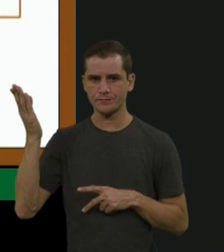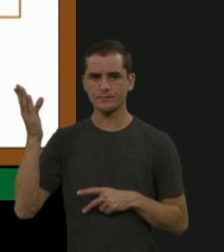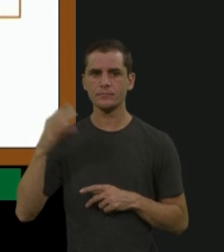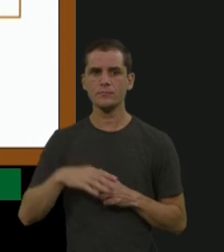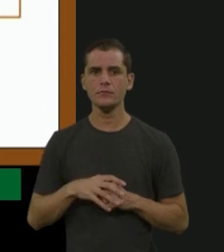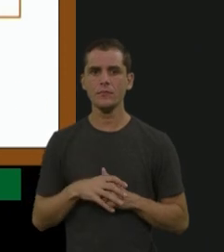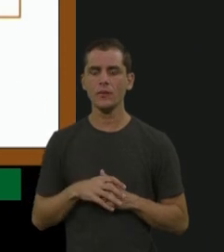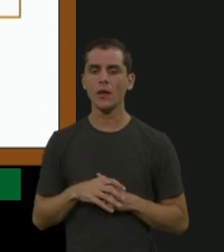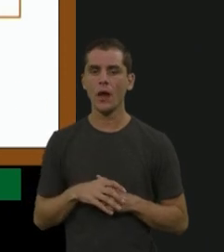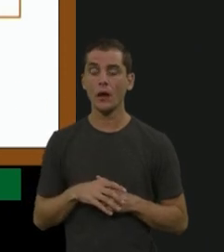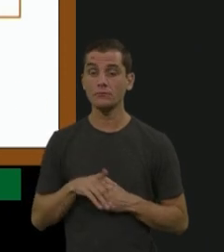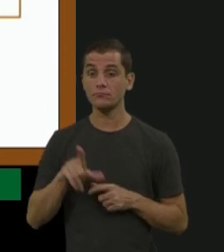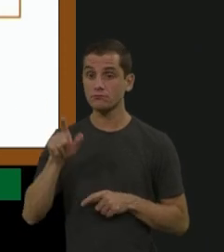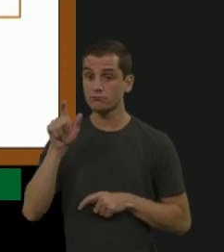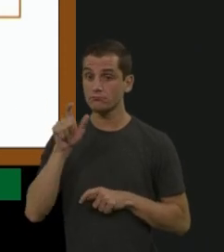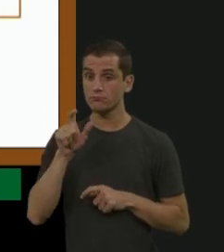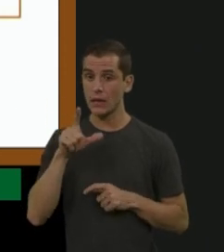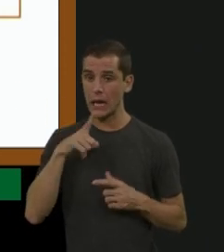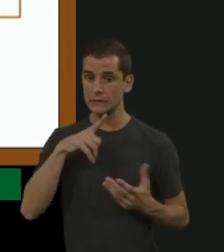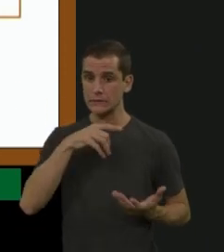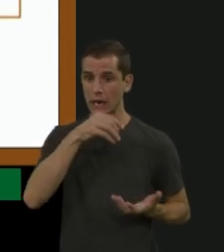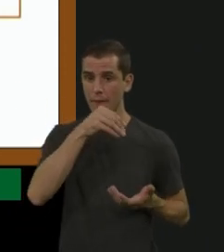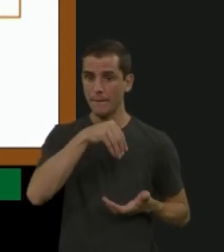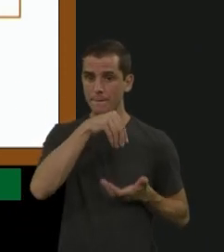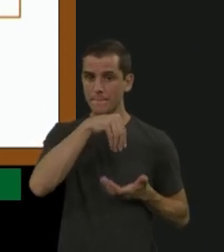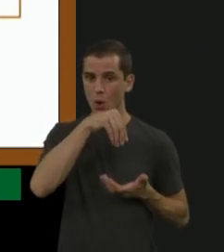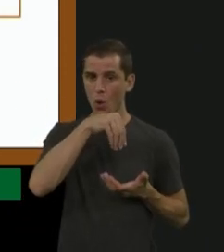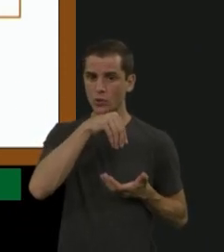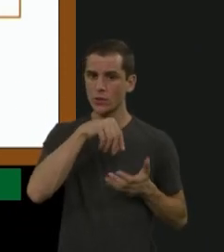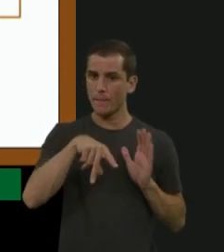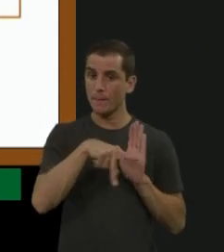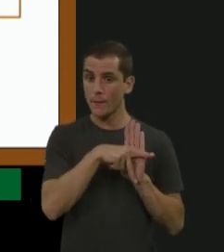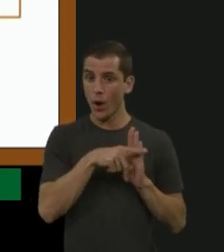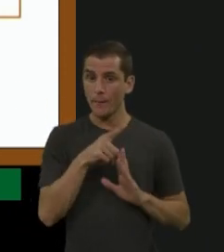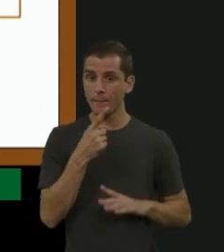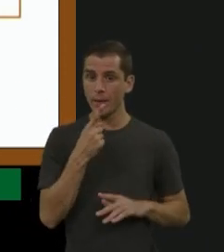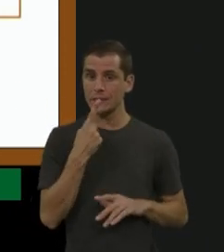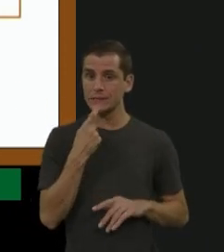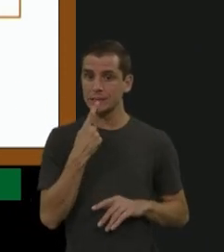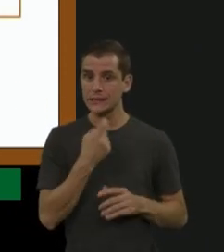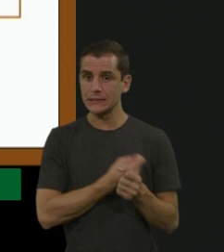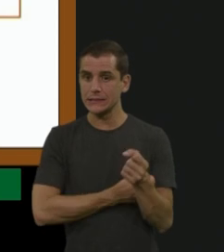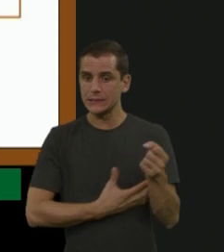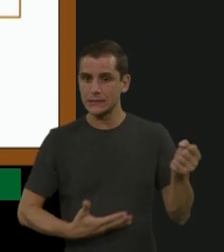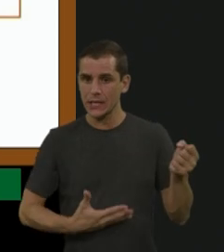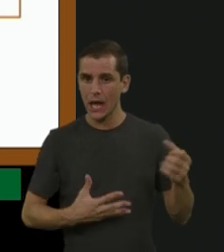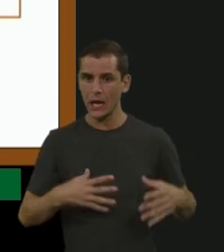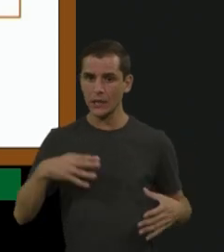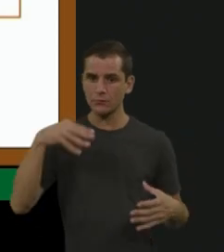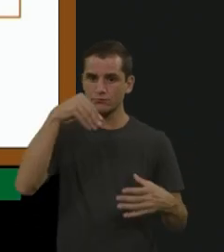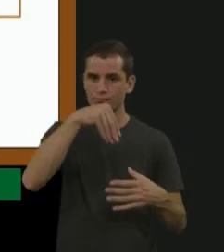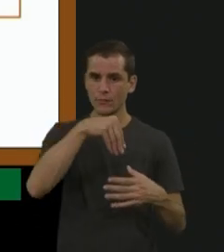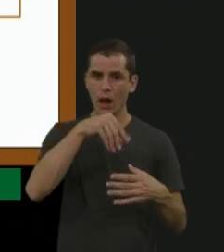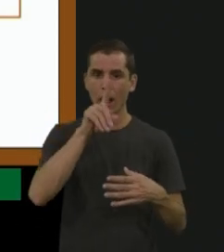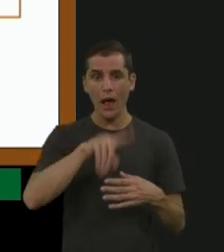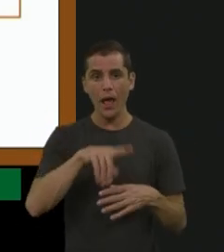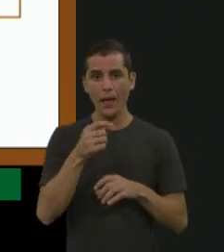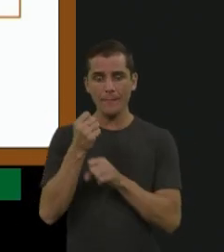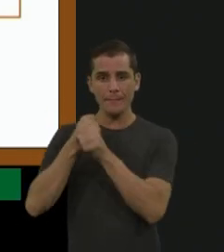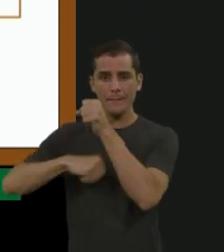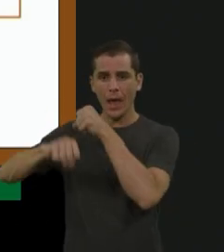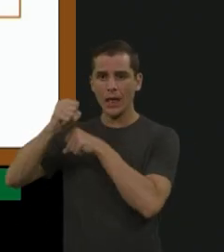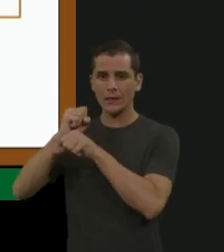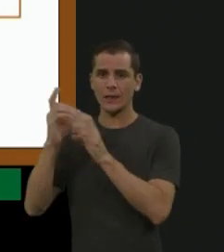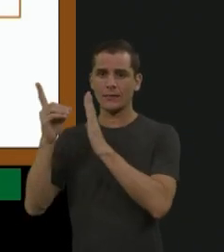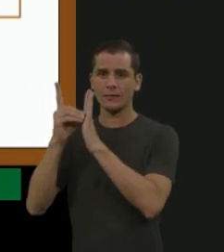os concentrados de fatores são da década de 70, e, atualmente, são muito seguros, com todos os programas e os processos